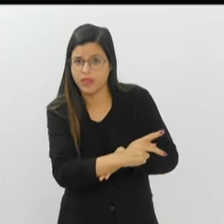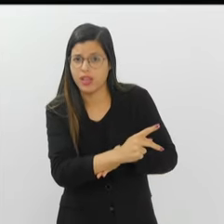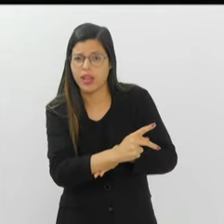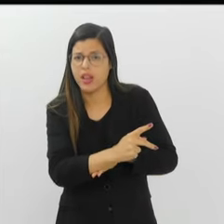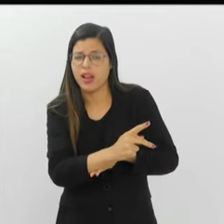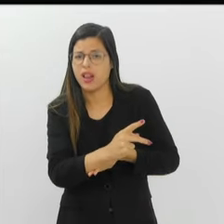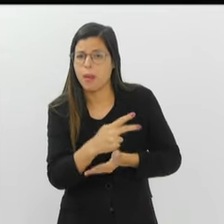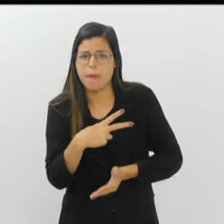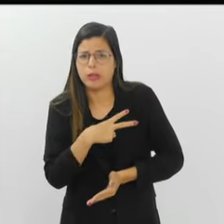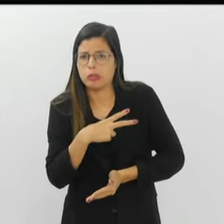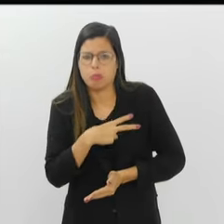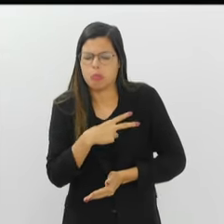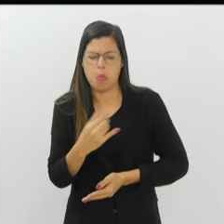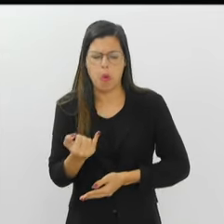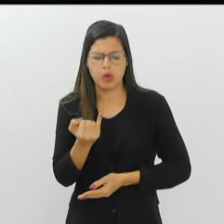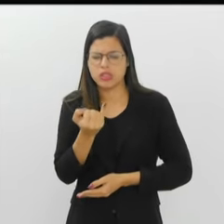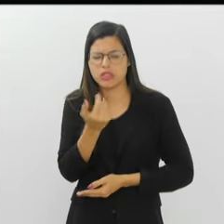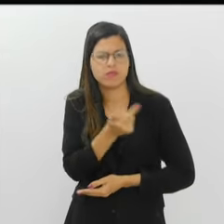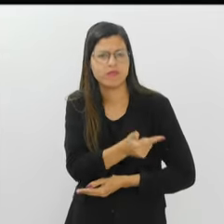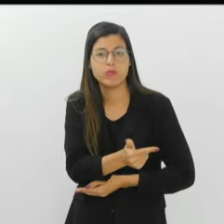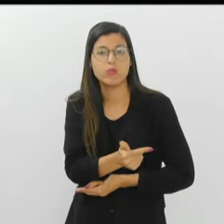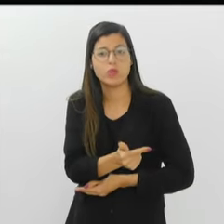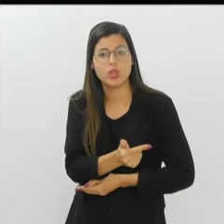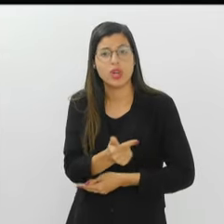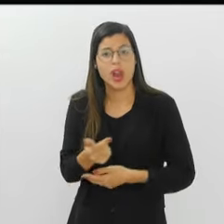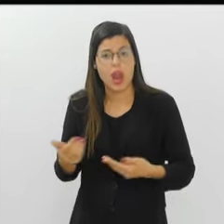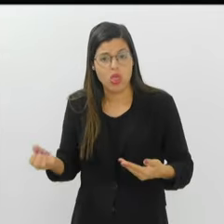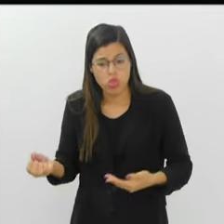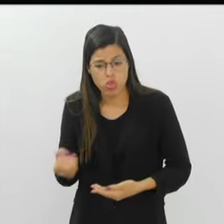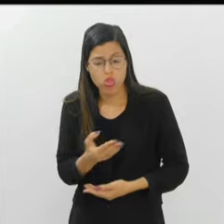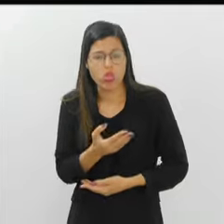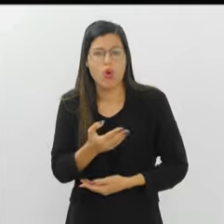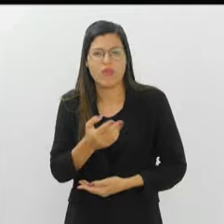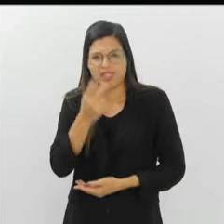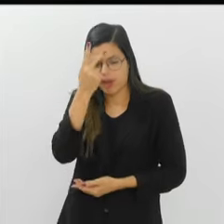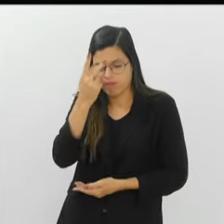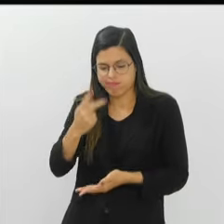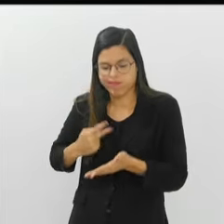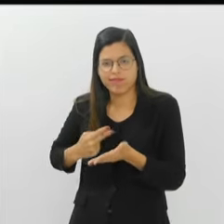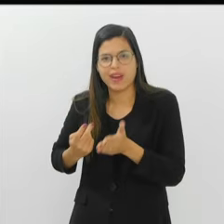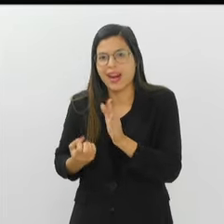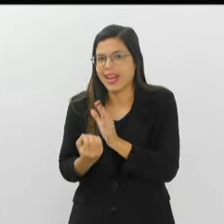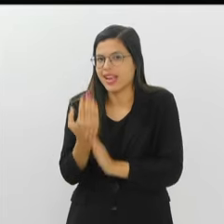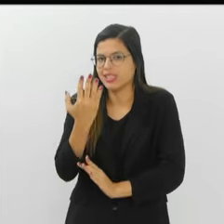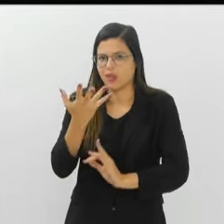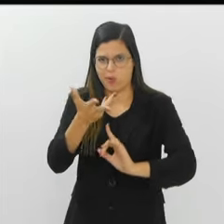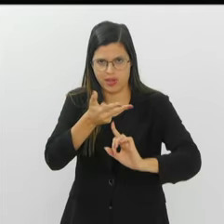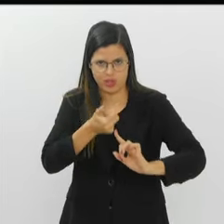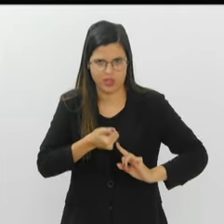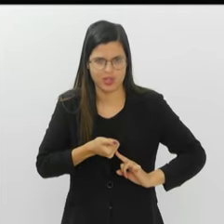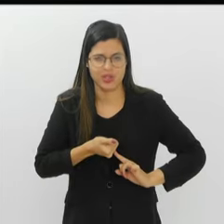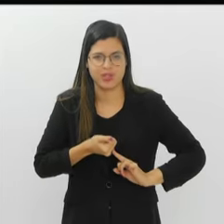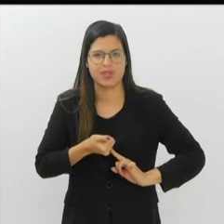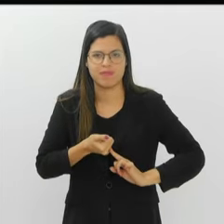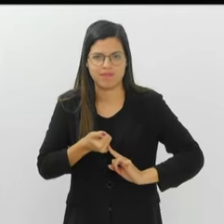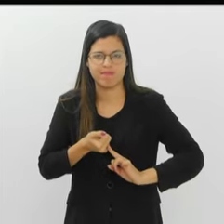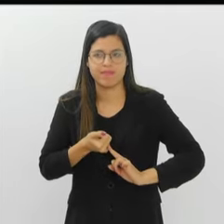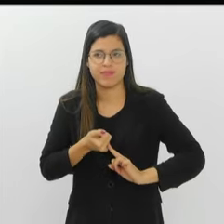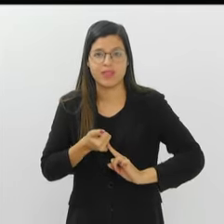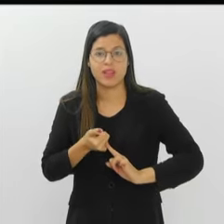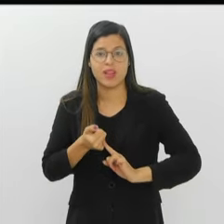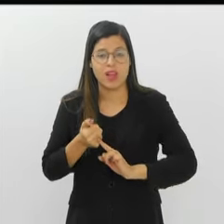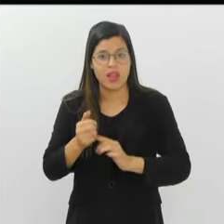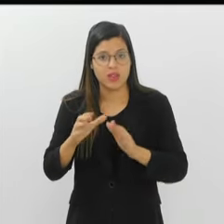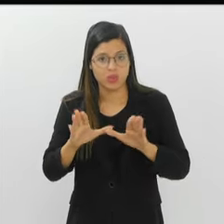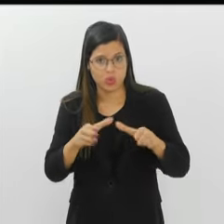peculiaridade pouco importava. É muito recente em São Paulo essa autoria artística. É muito recente. Interessante. Tanto